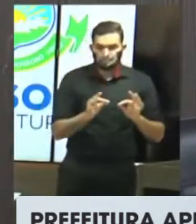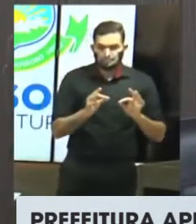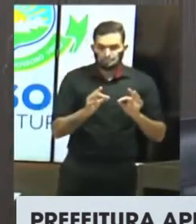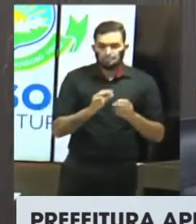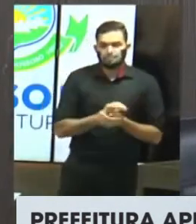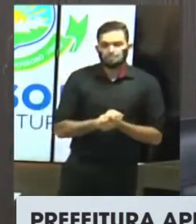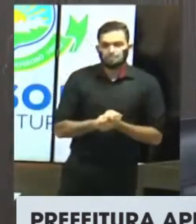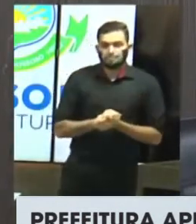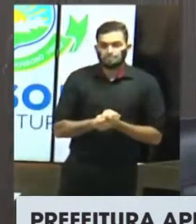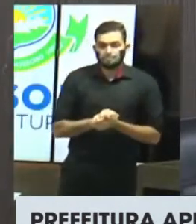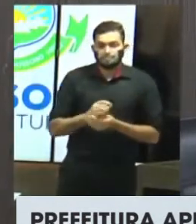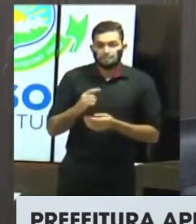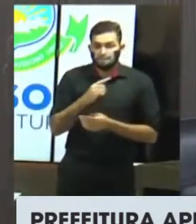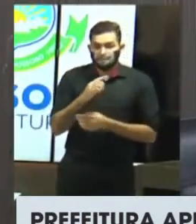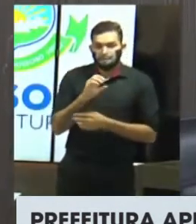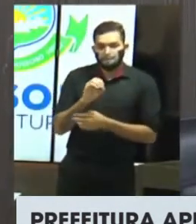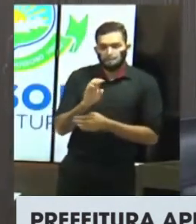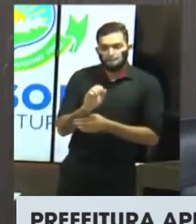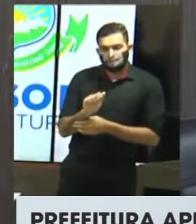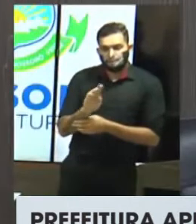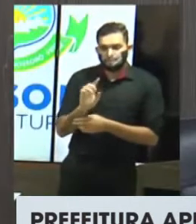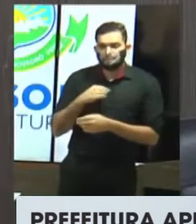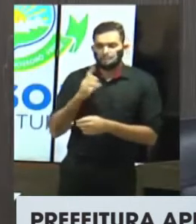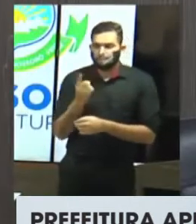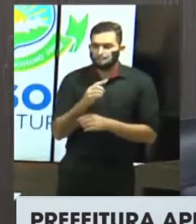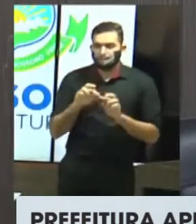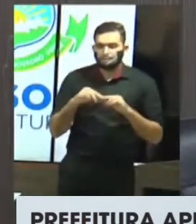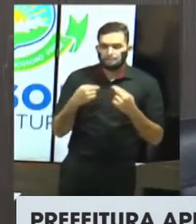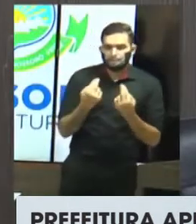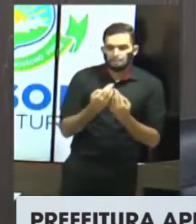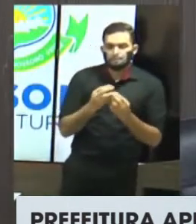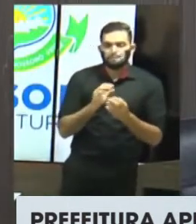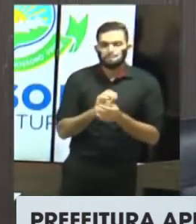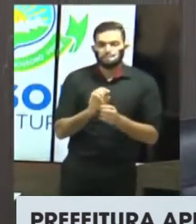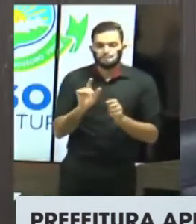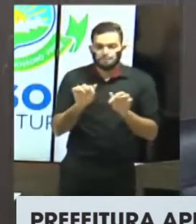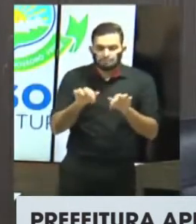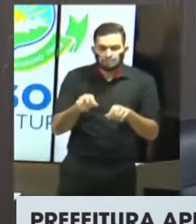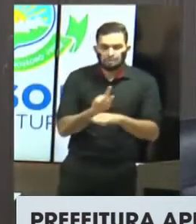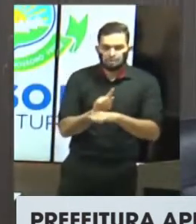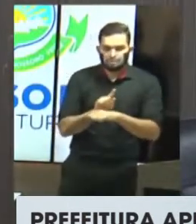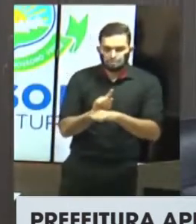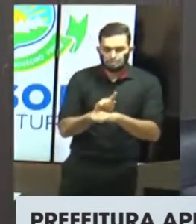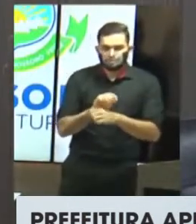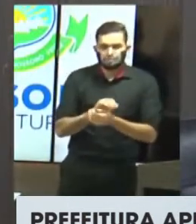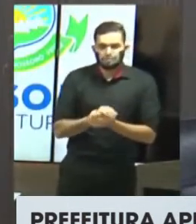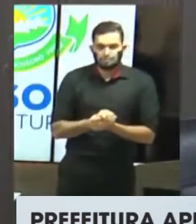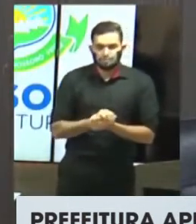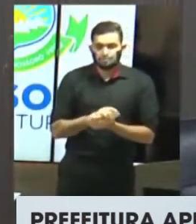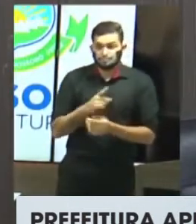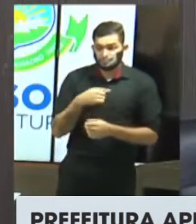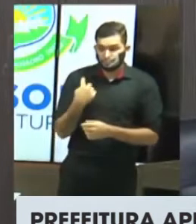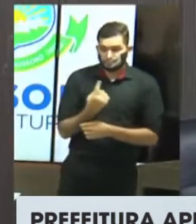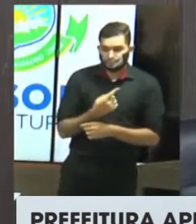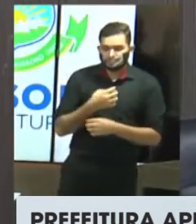sociedade civil. Secretário de Planejamento, Franck Felizardo, apresentou detalhes sobre o orçamento anual.